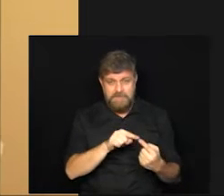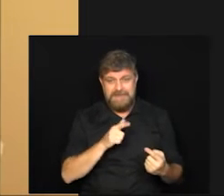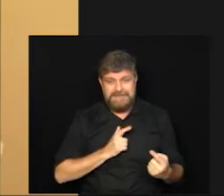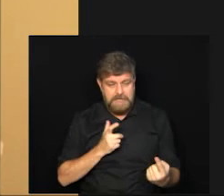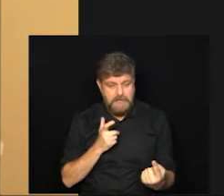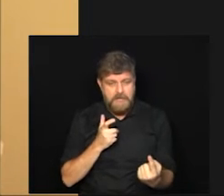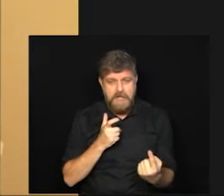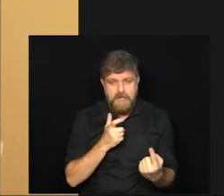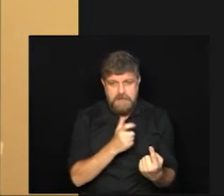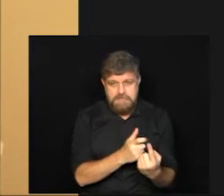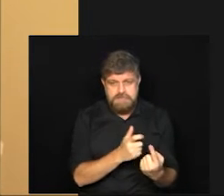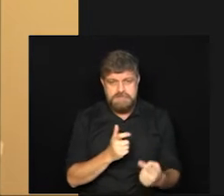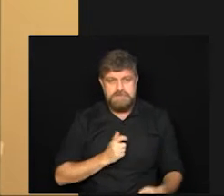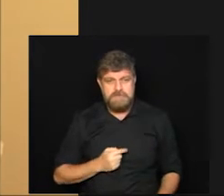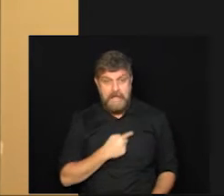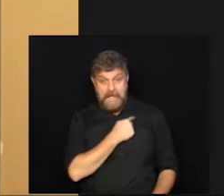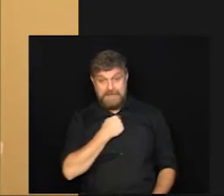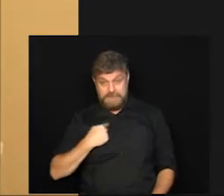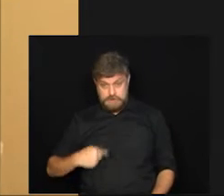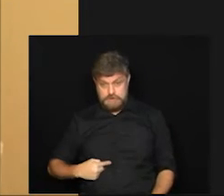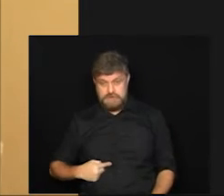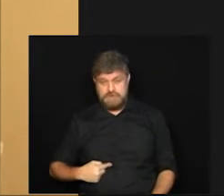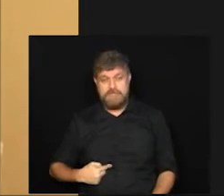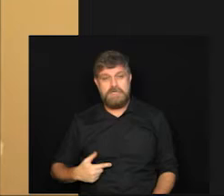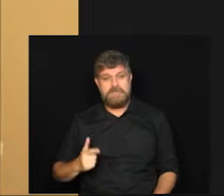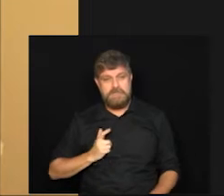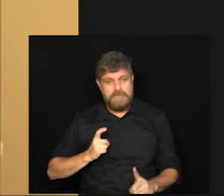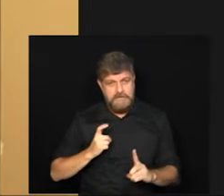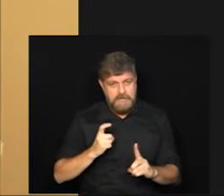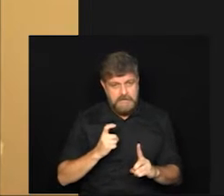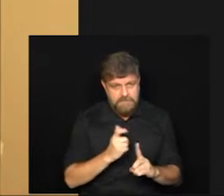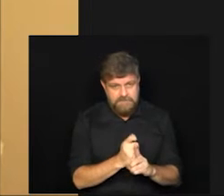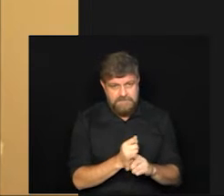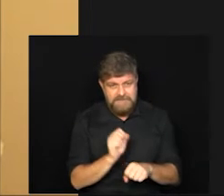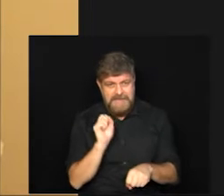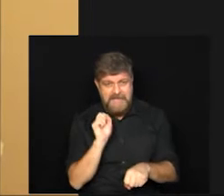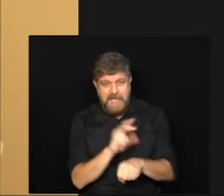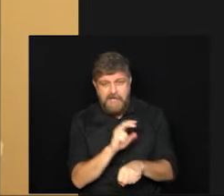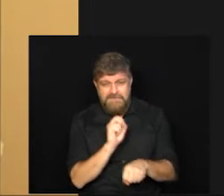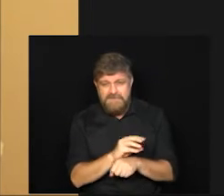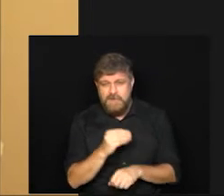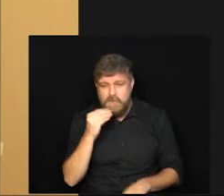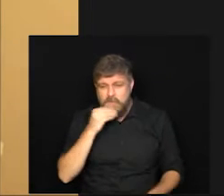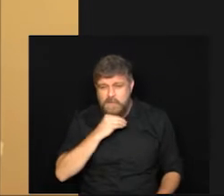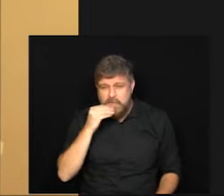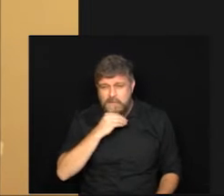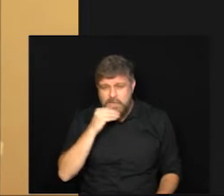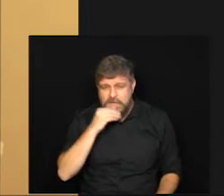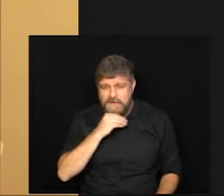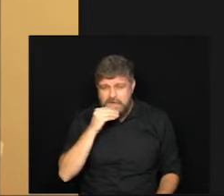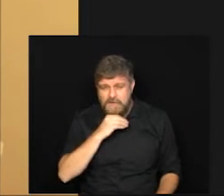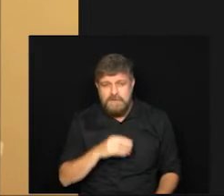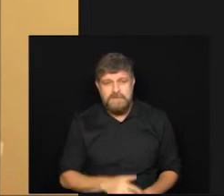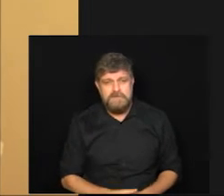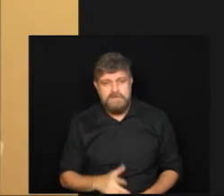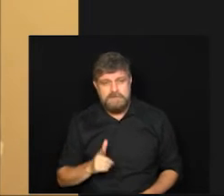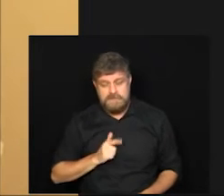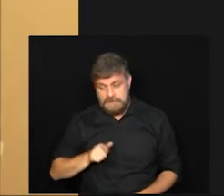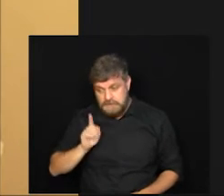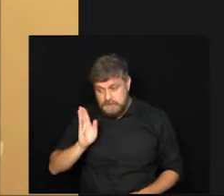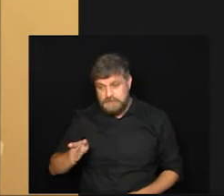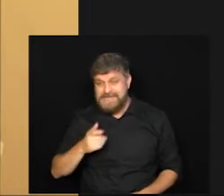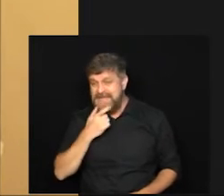da vacina a vacina CoronaVac ela é uma vacina de vírus inativado do vírus total já a